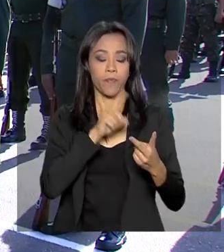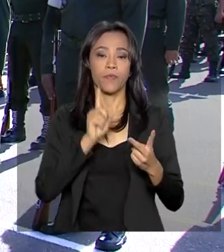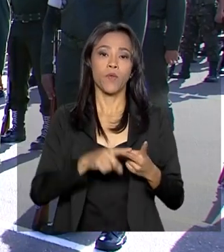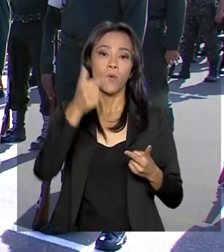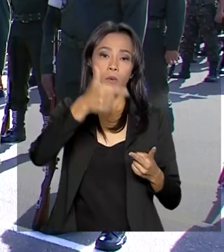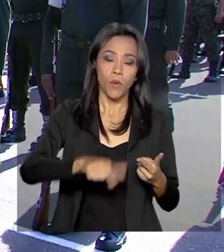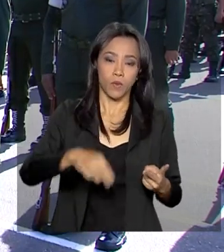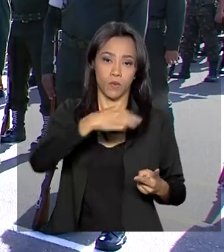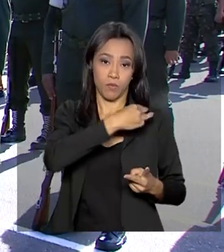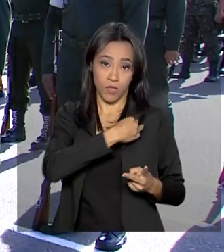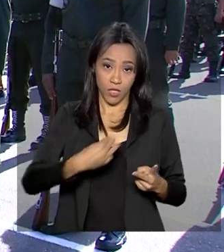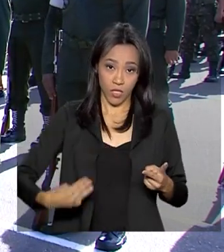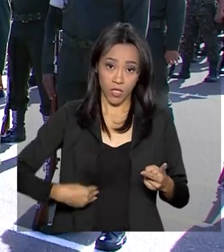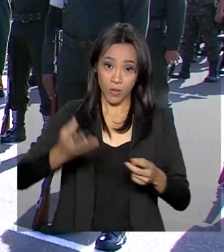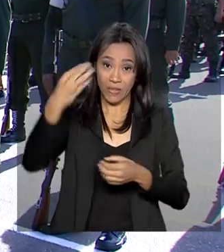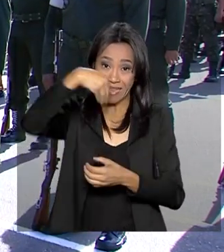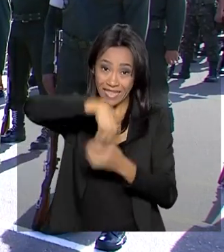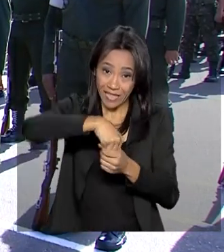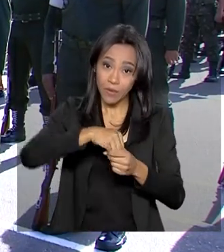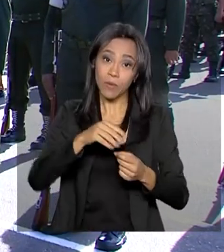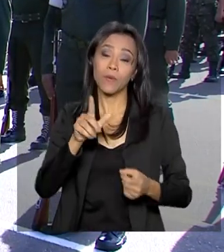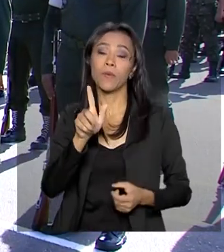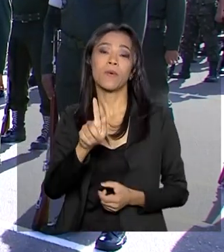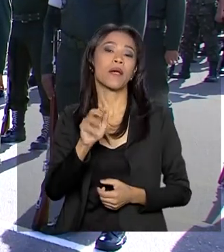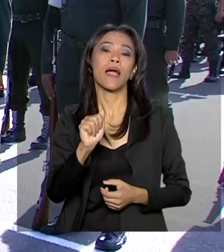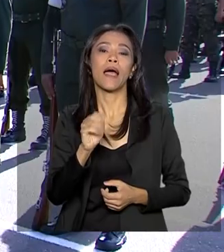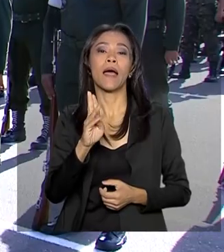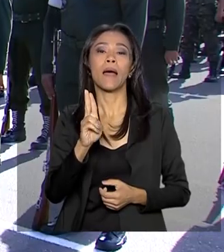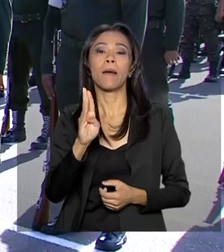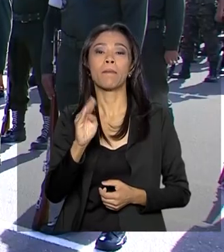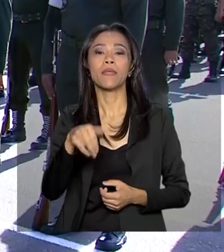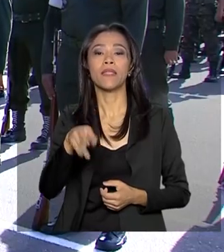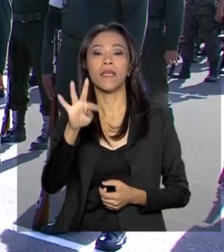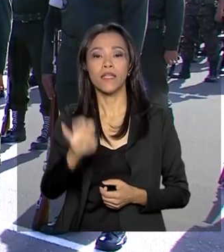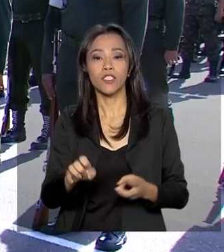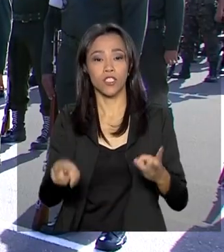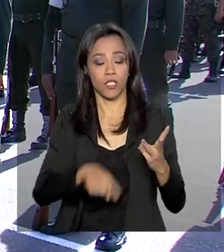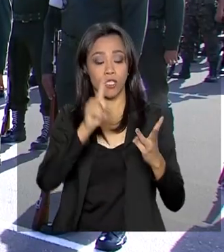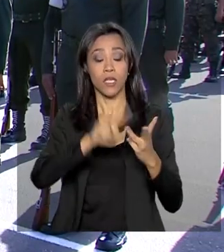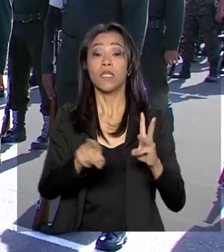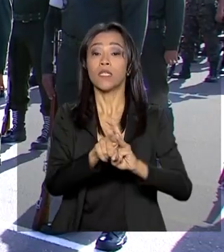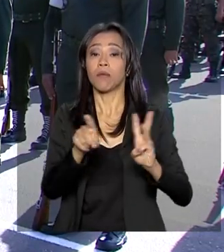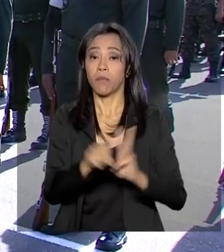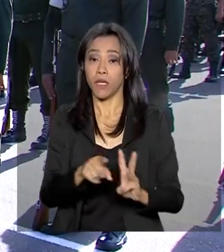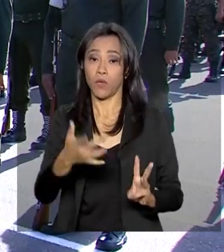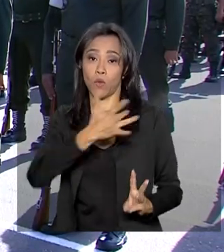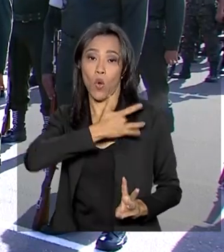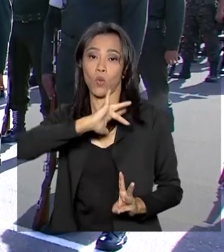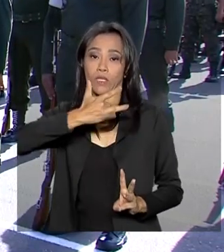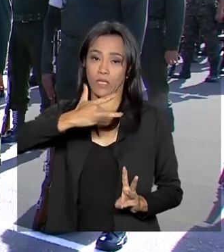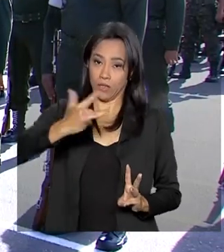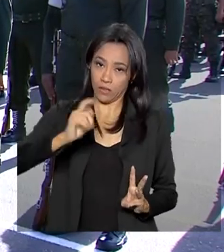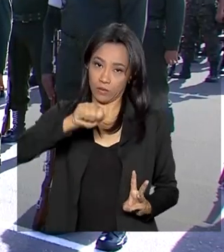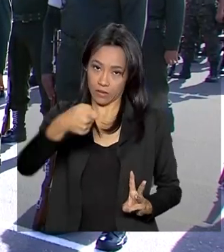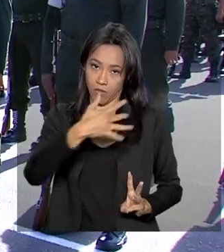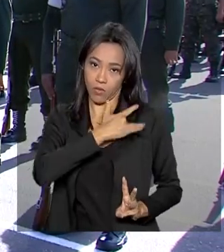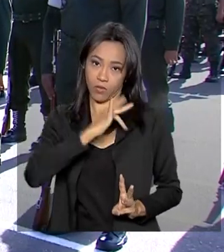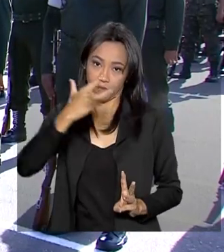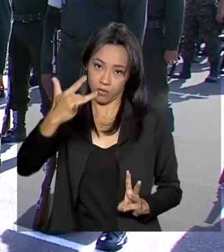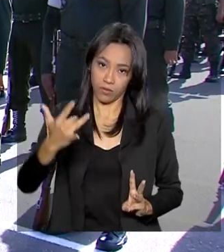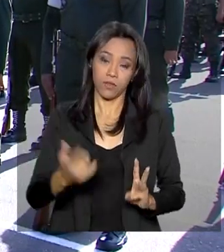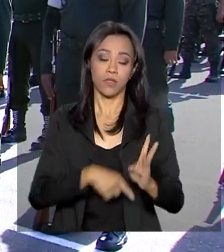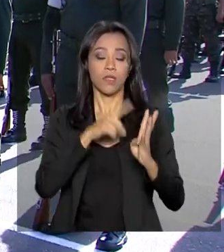Gabinete de Segurança Institucional, general Augusto Heleno, o ministro-chefe da Casa Civil, o Nix Lorenzoni, e o ministro da